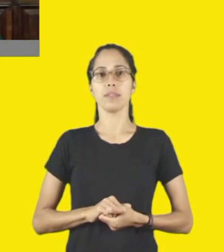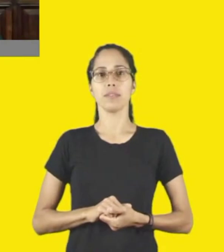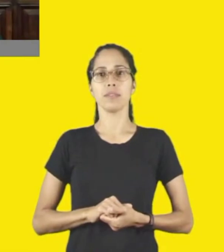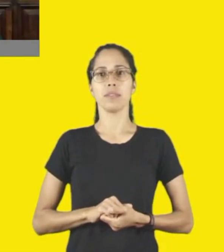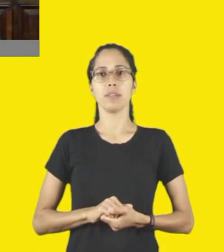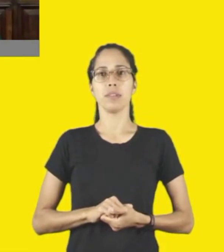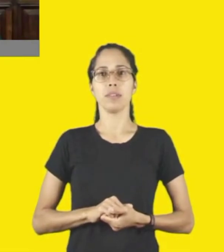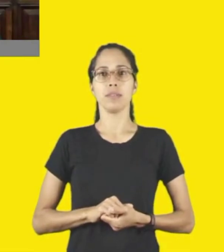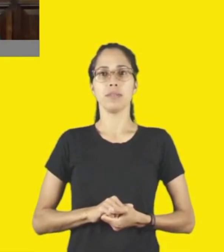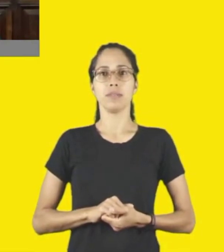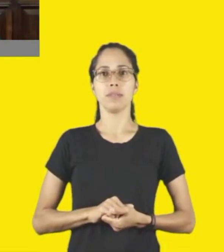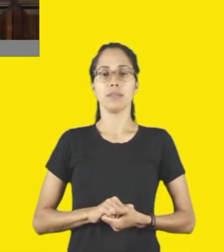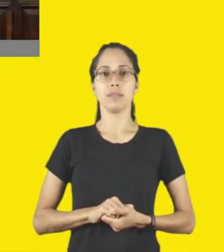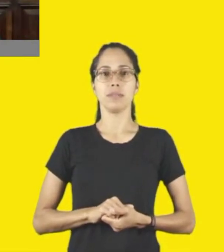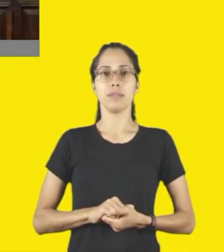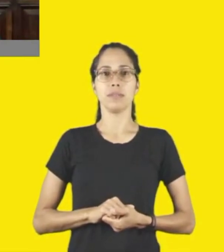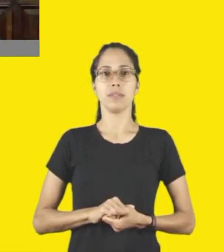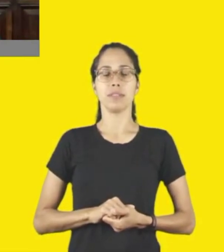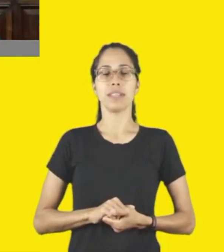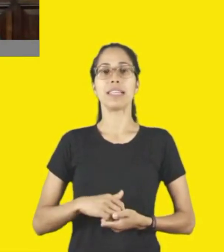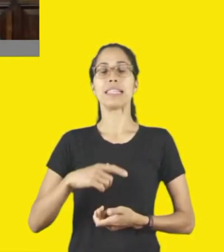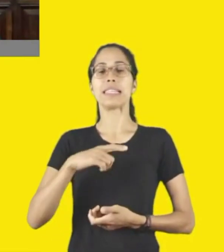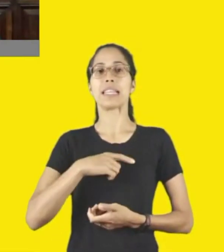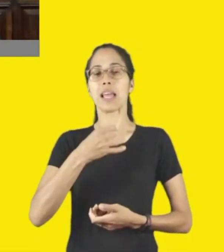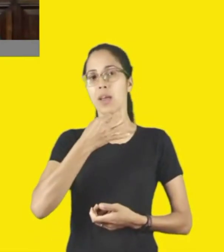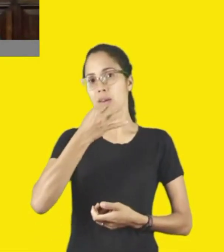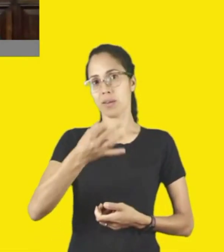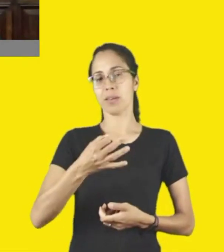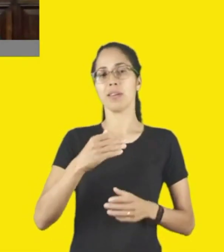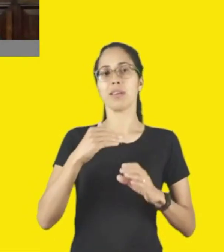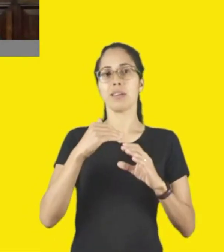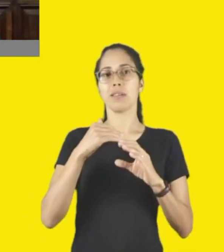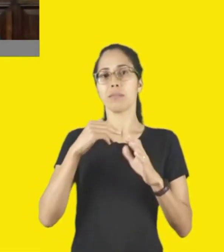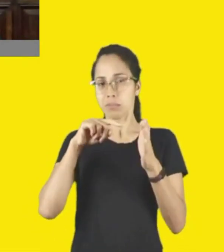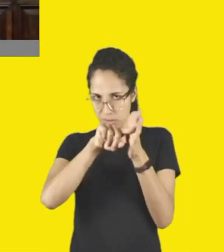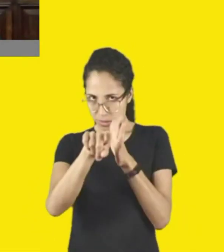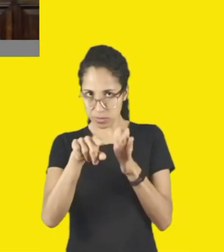Muito bem, temos mais um comentário aqui, uma pergunta,